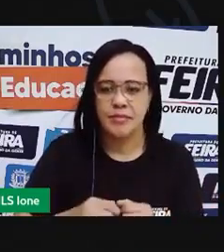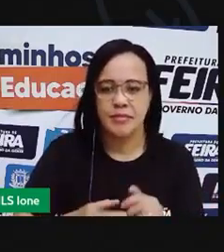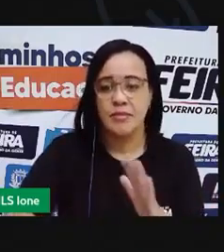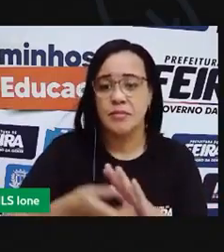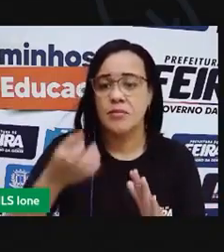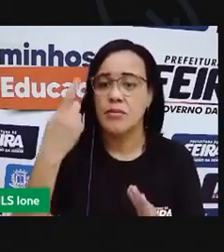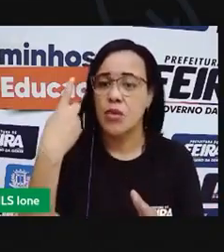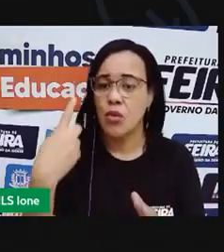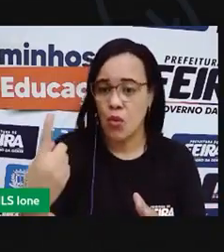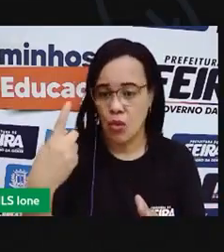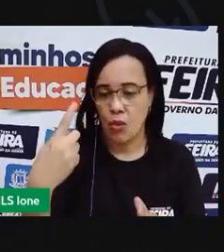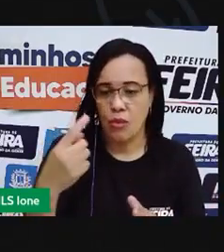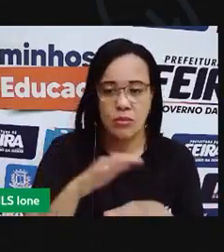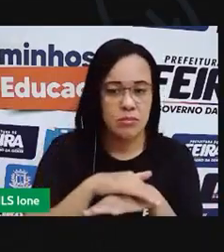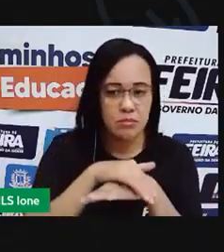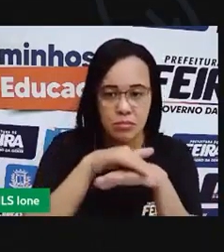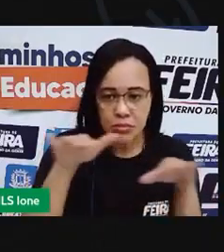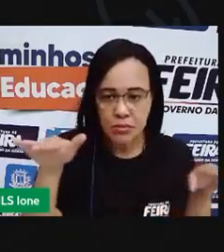mais um